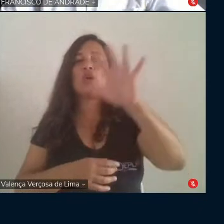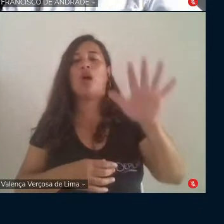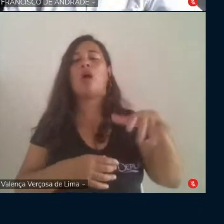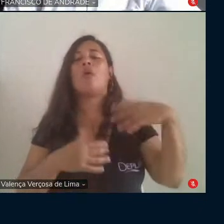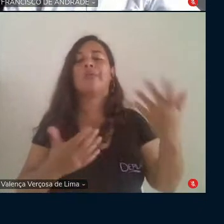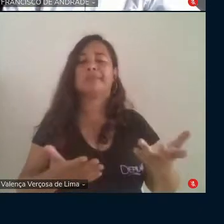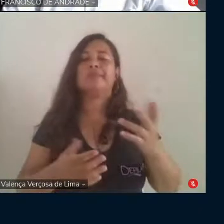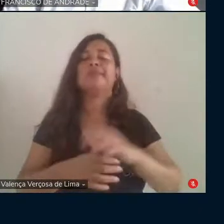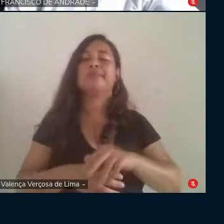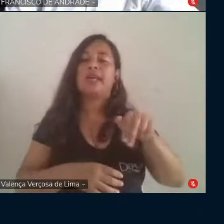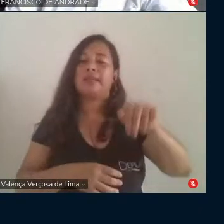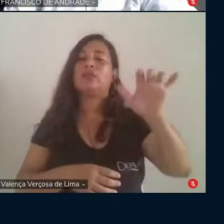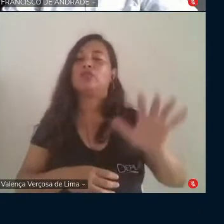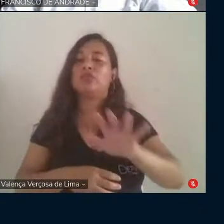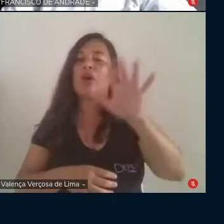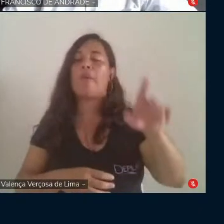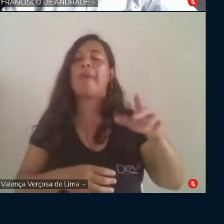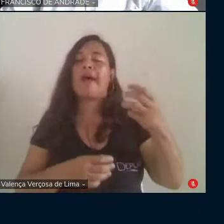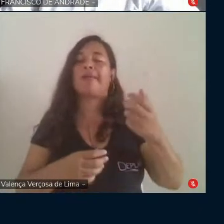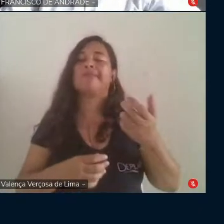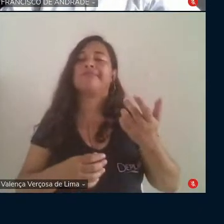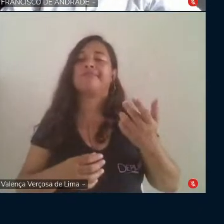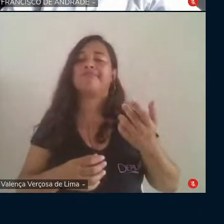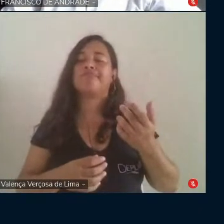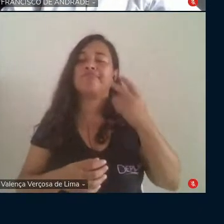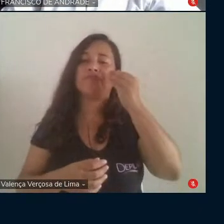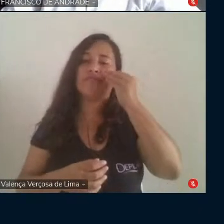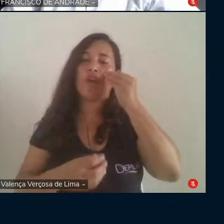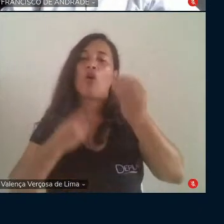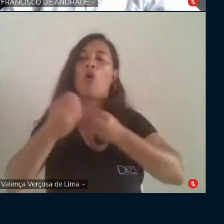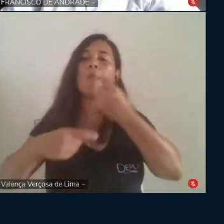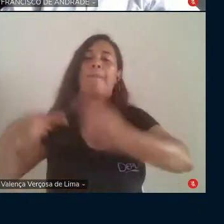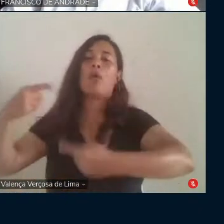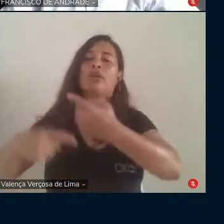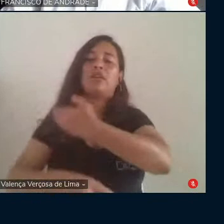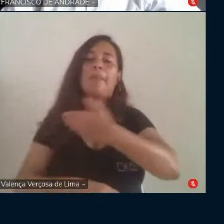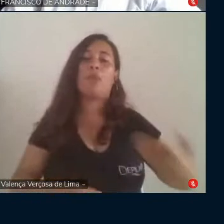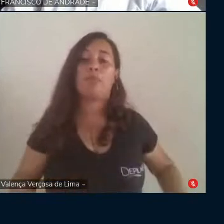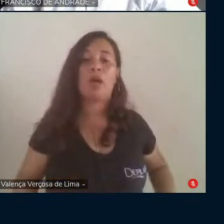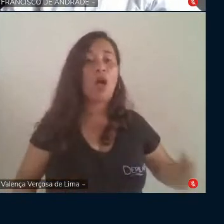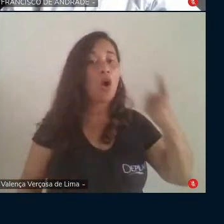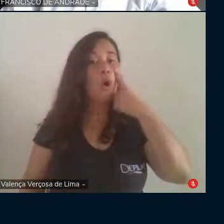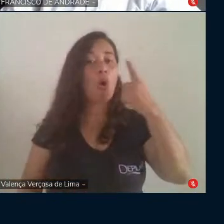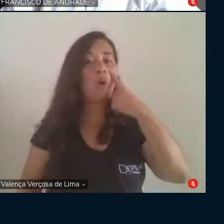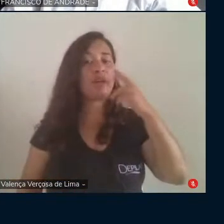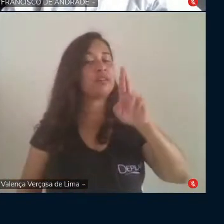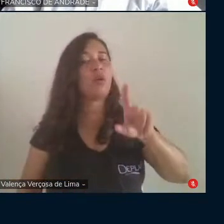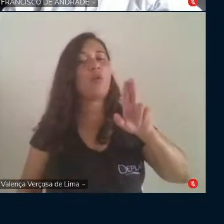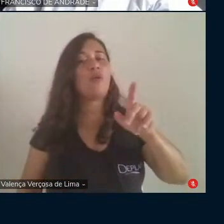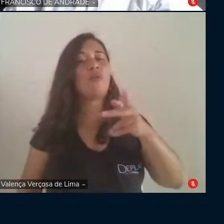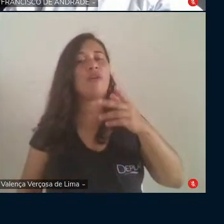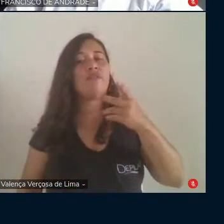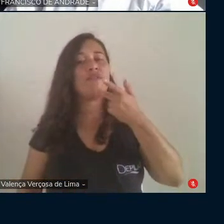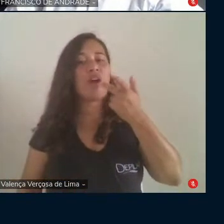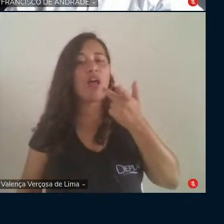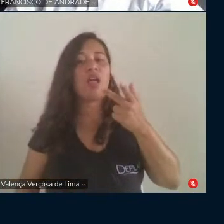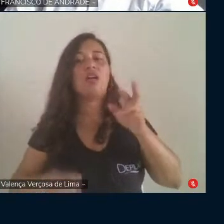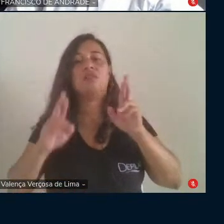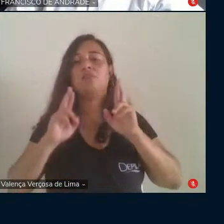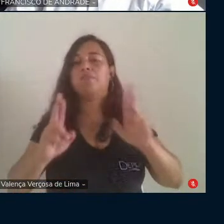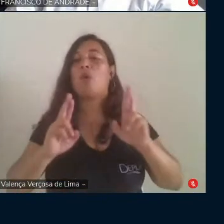nacionais para definir as políticas públicas. E olha que não é uma fala de promessa,